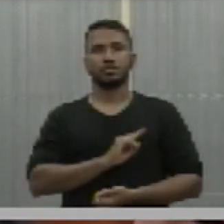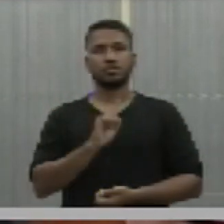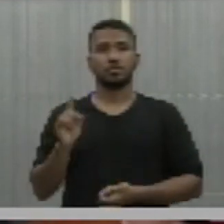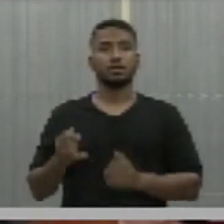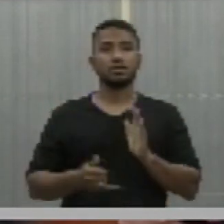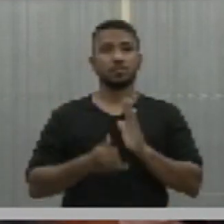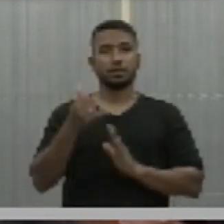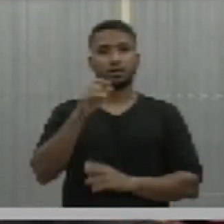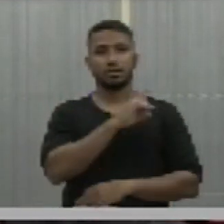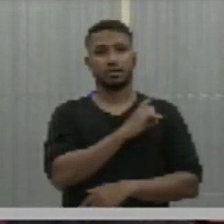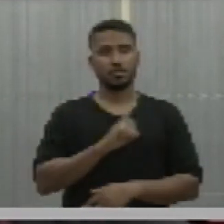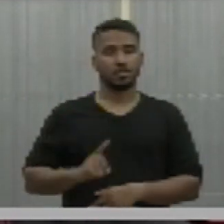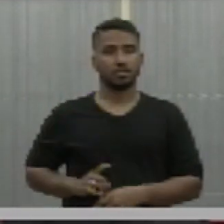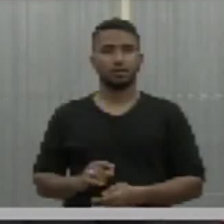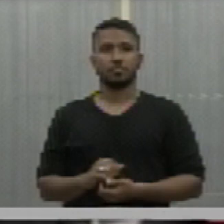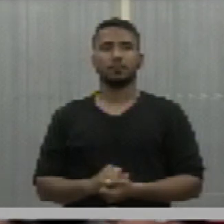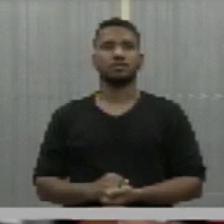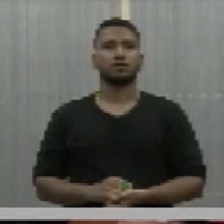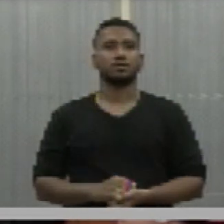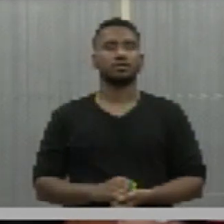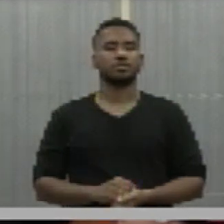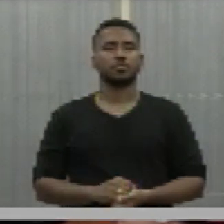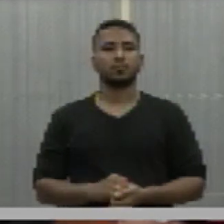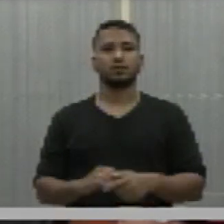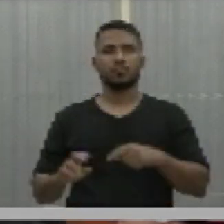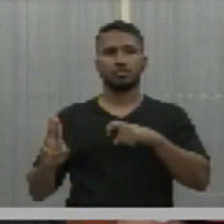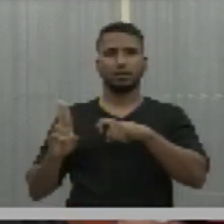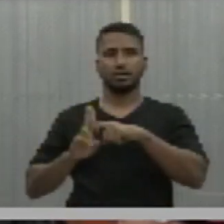Escrito deputado doutor Hélio.